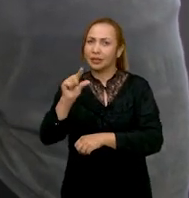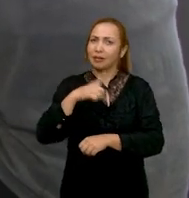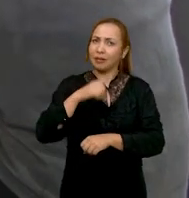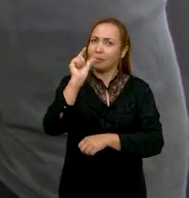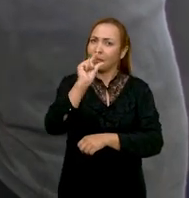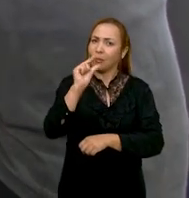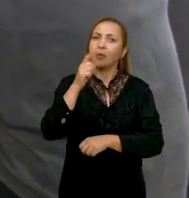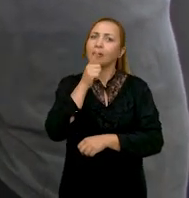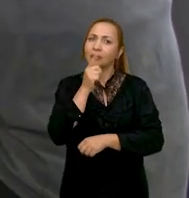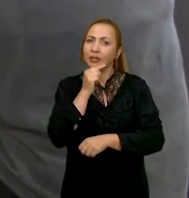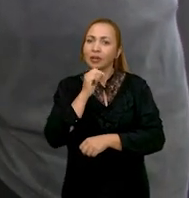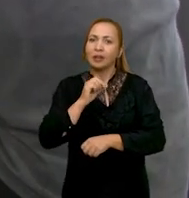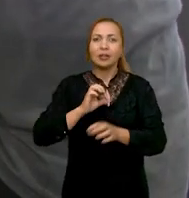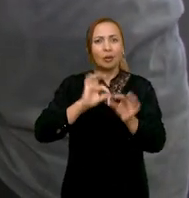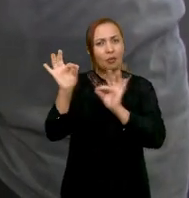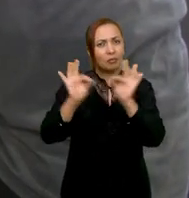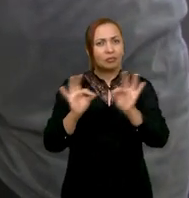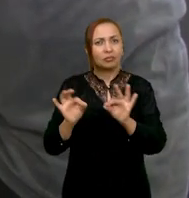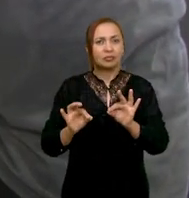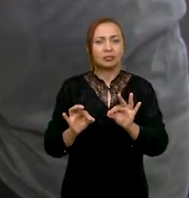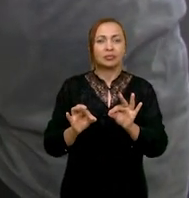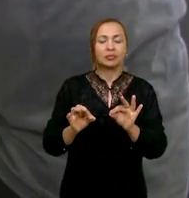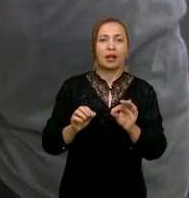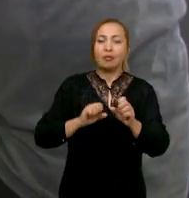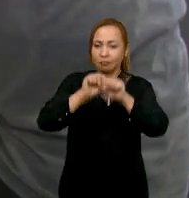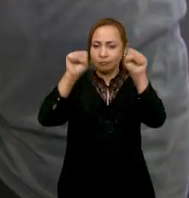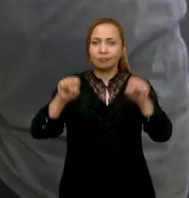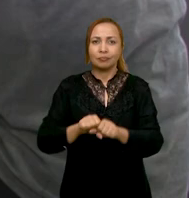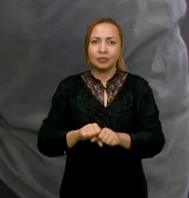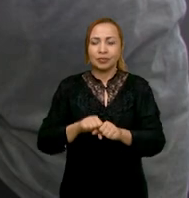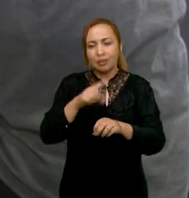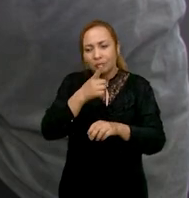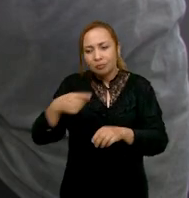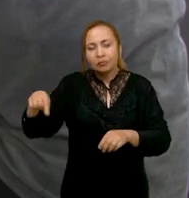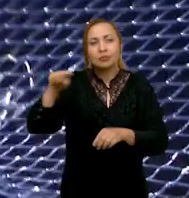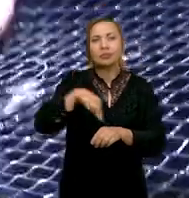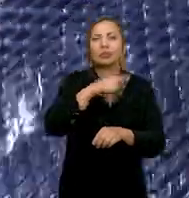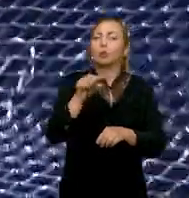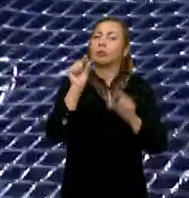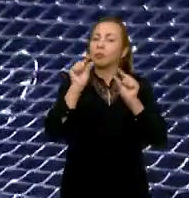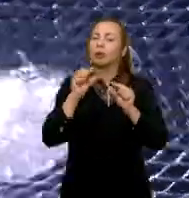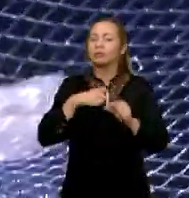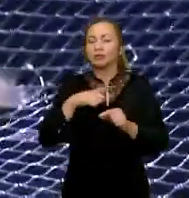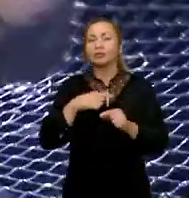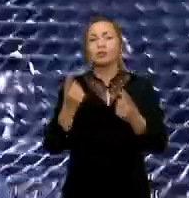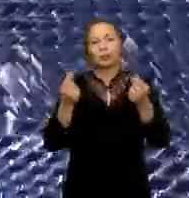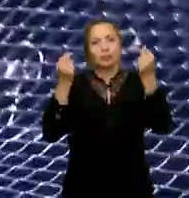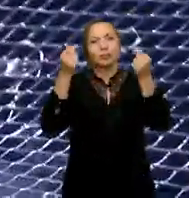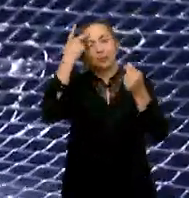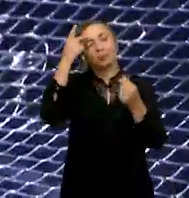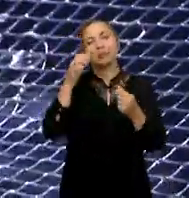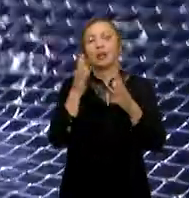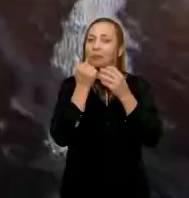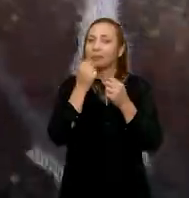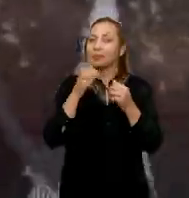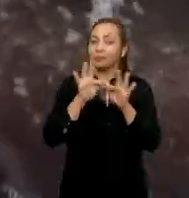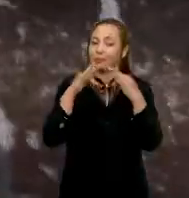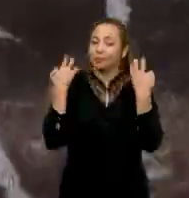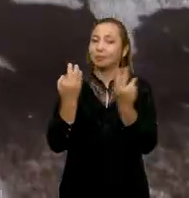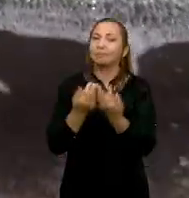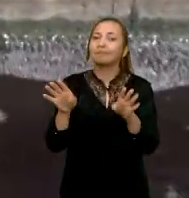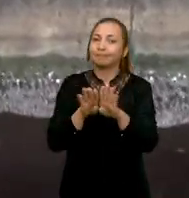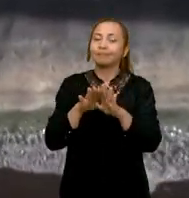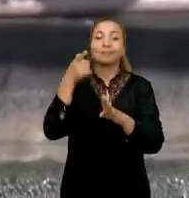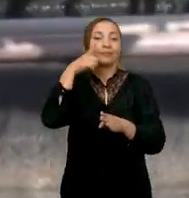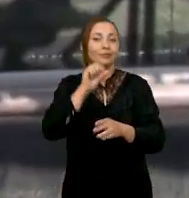conseguir montar realmente um sistema desse de recirculação, com certeza o pequeno produtor vai conseguir tirar o alimento para a família e